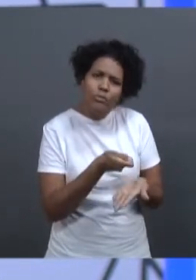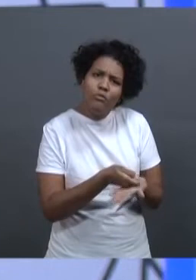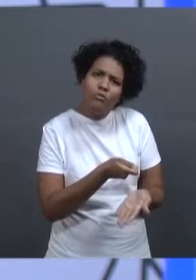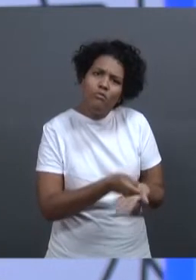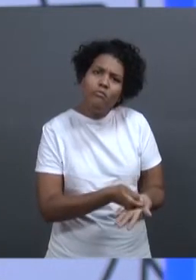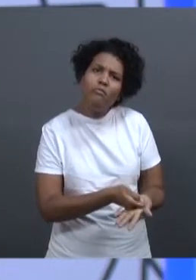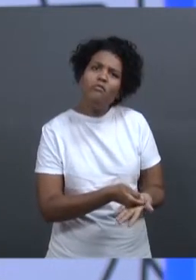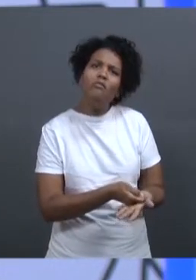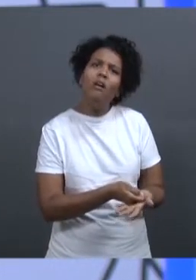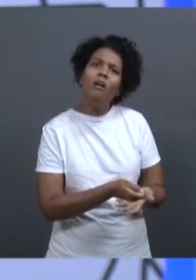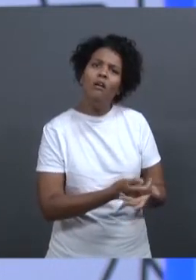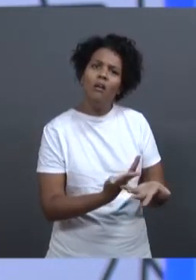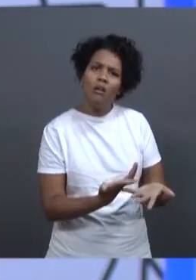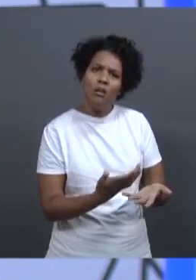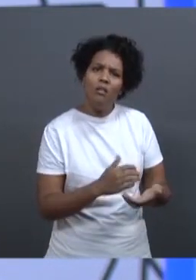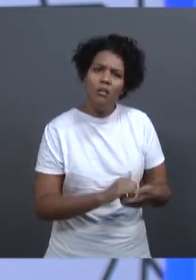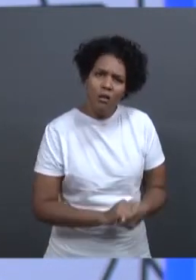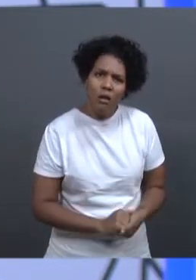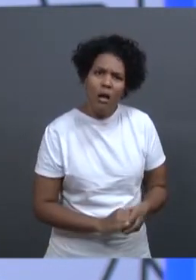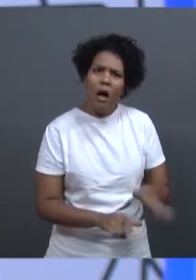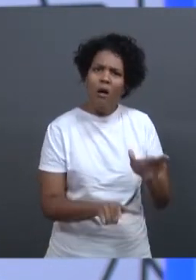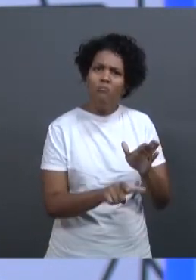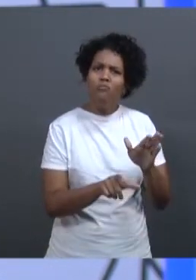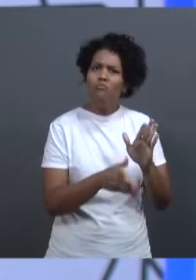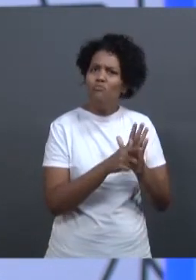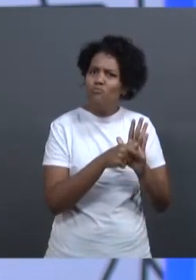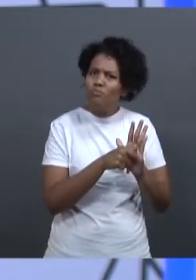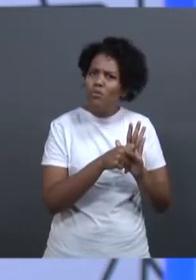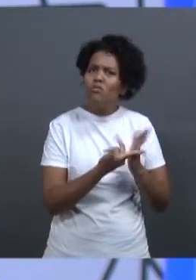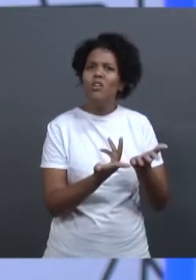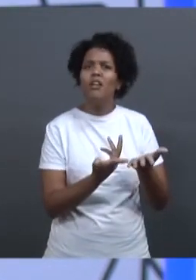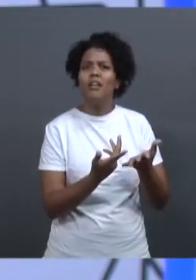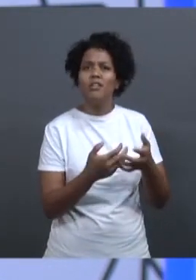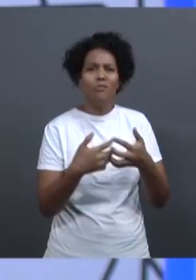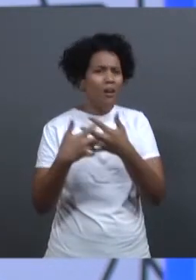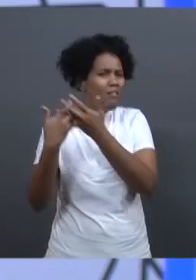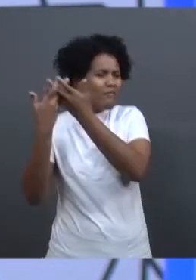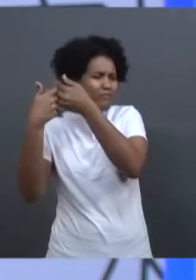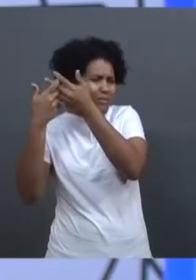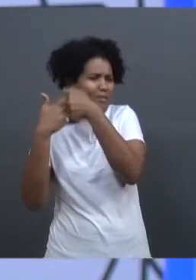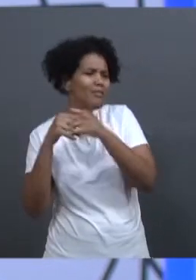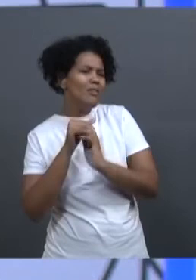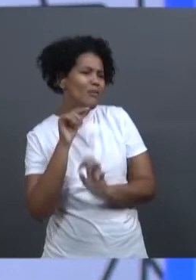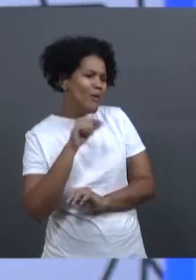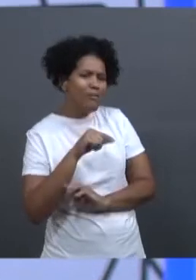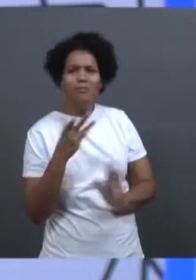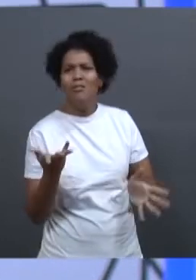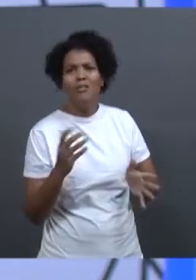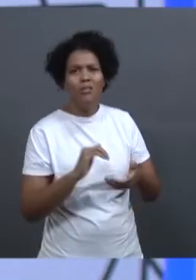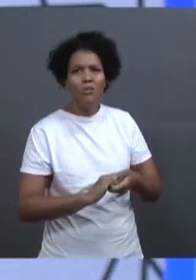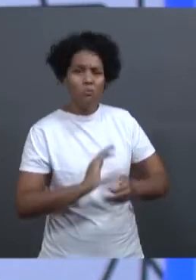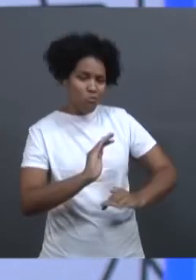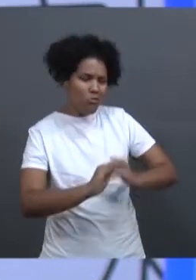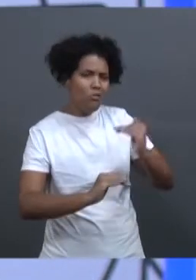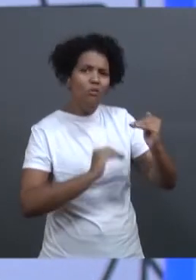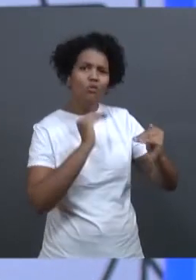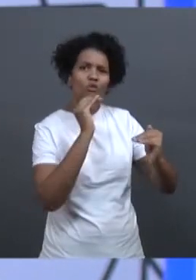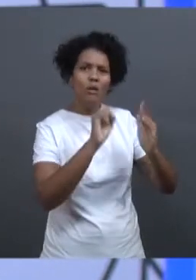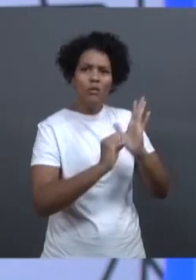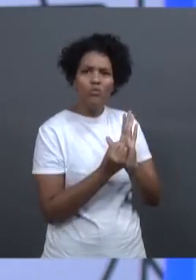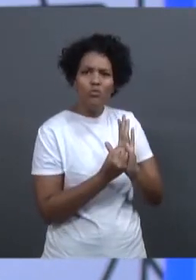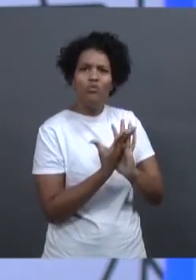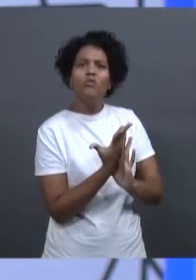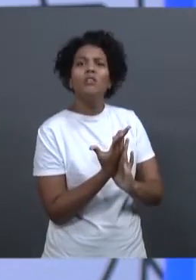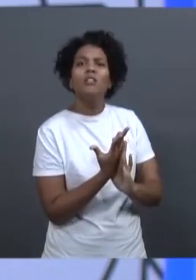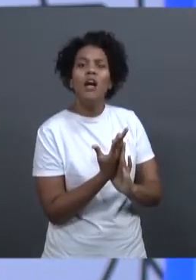esses empreendedores. a reflexão é essa, que o desenvolvimento sustentável, que ele